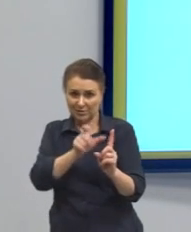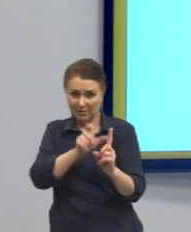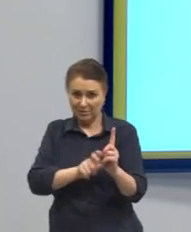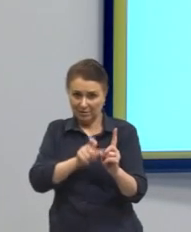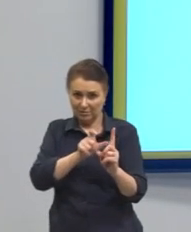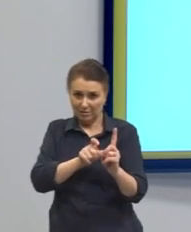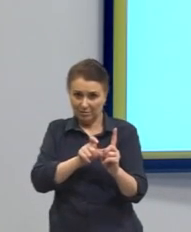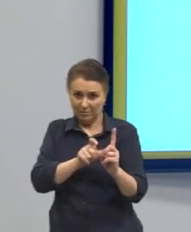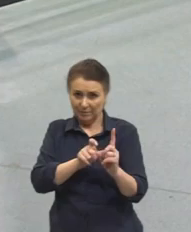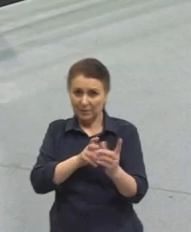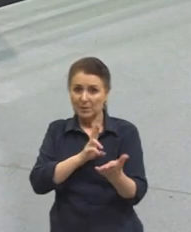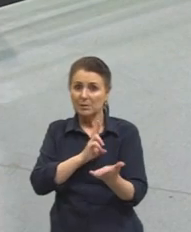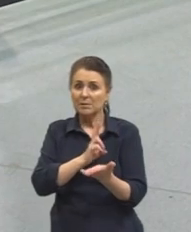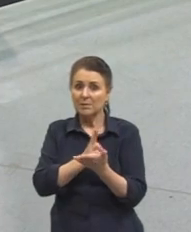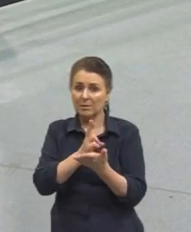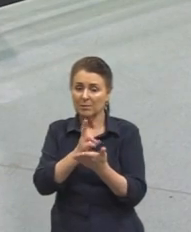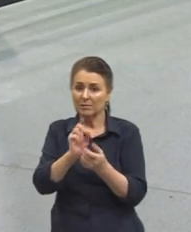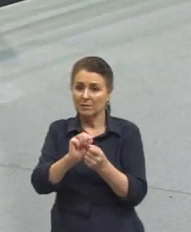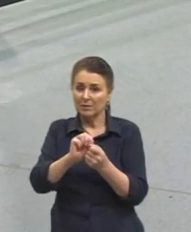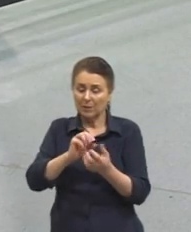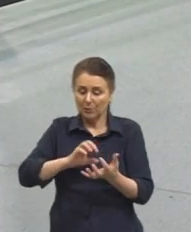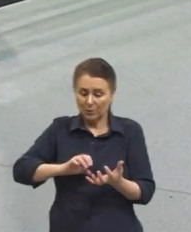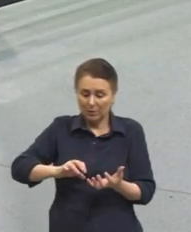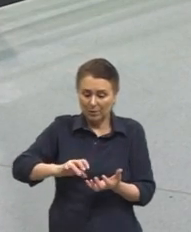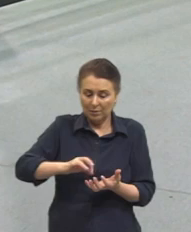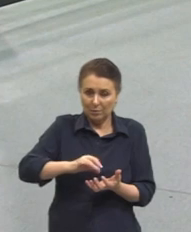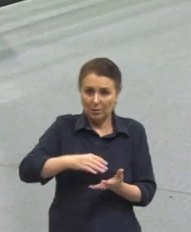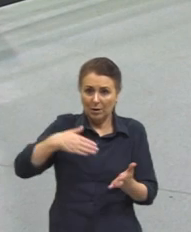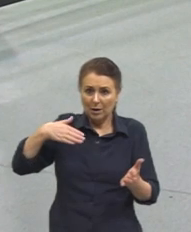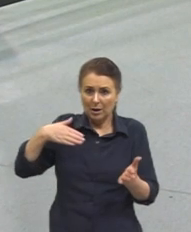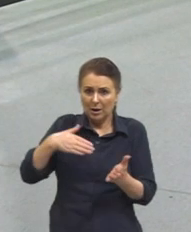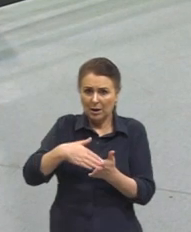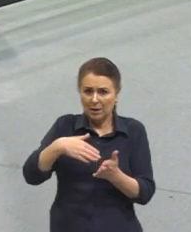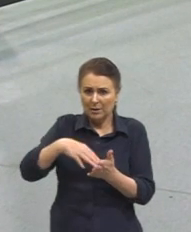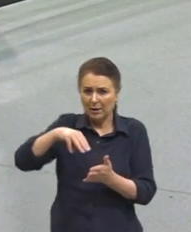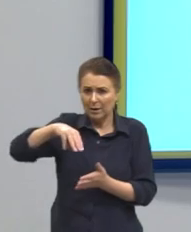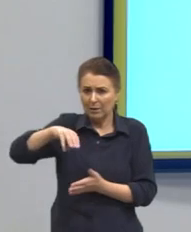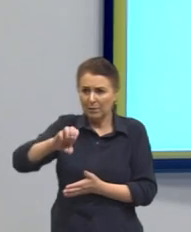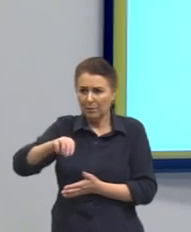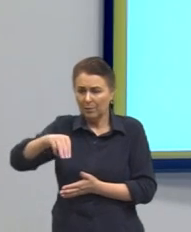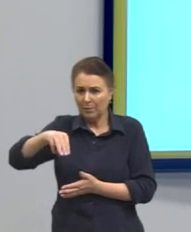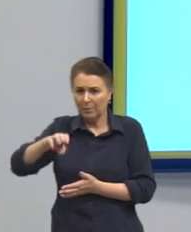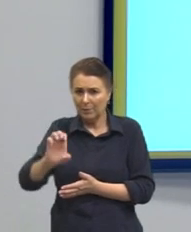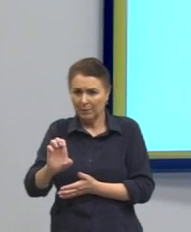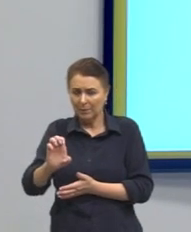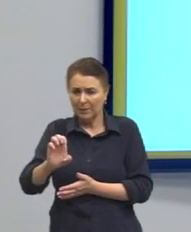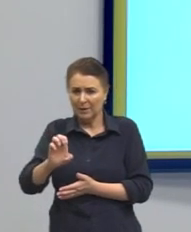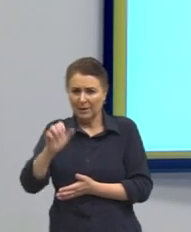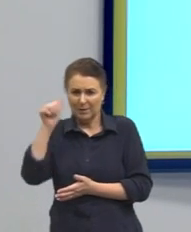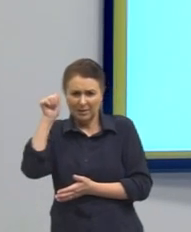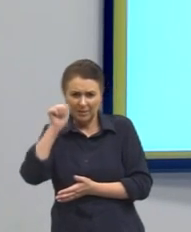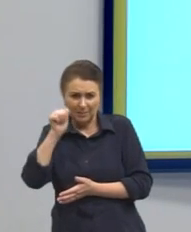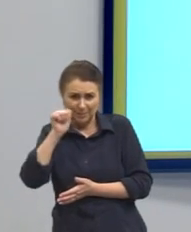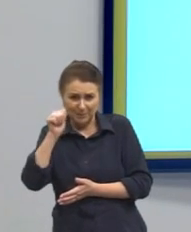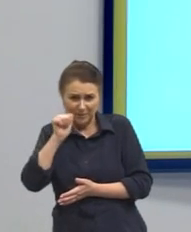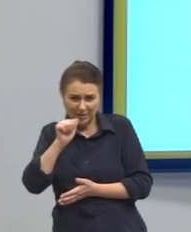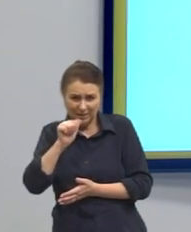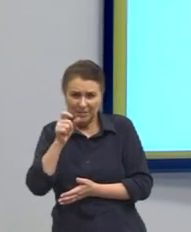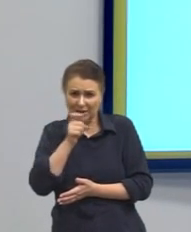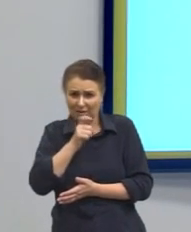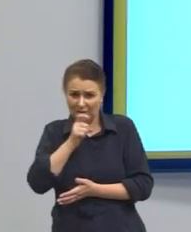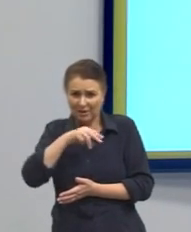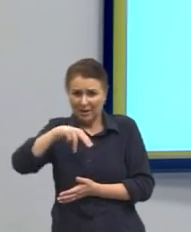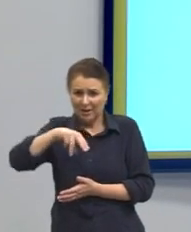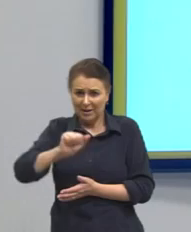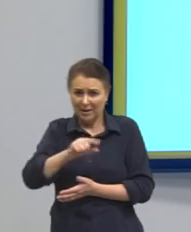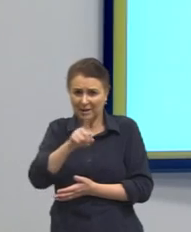Sempre presente, né? Sempre presente. Até no meme da Nazaré, a matemática está ali calculando. Por quê? Porque